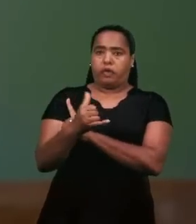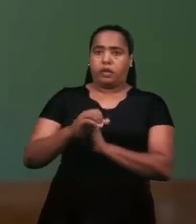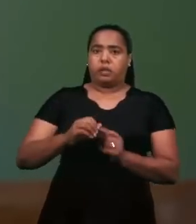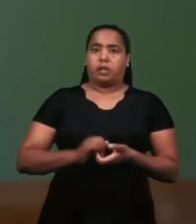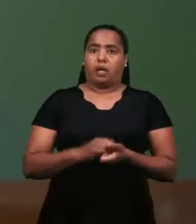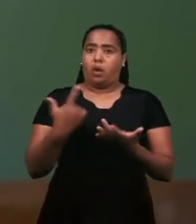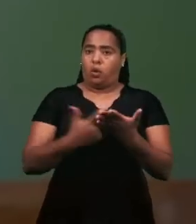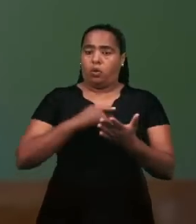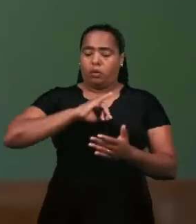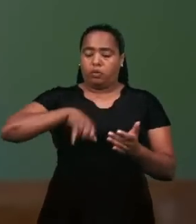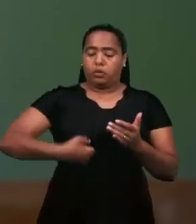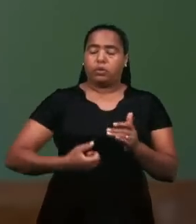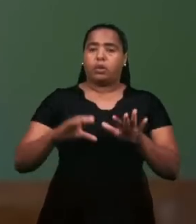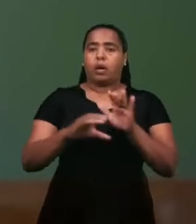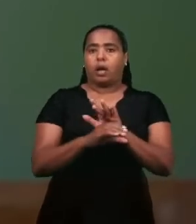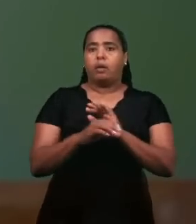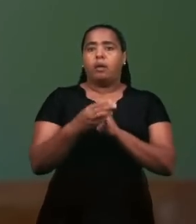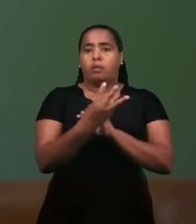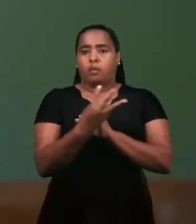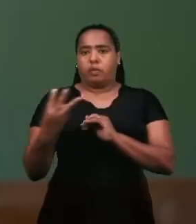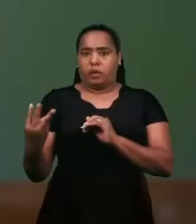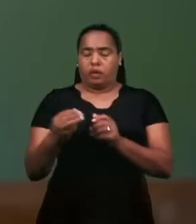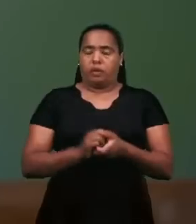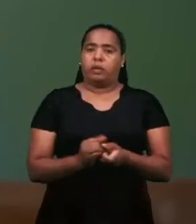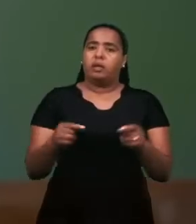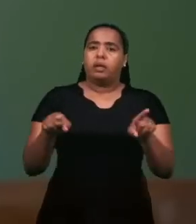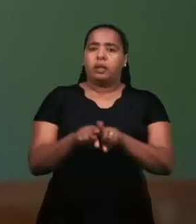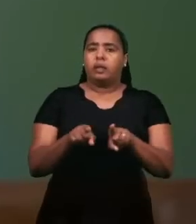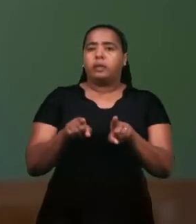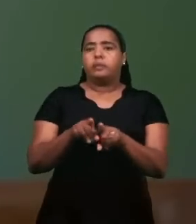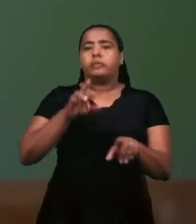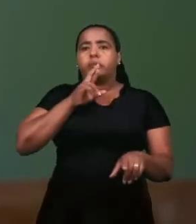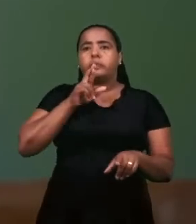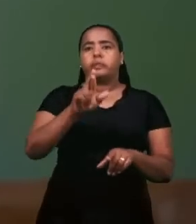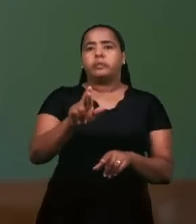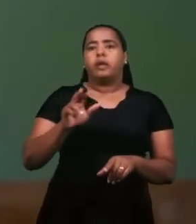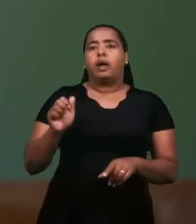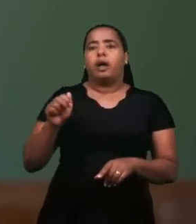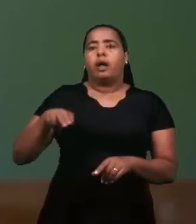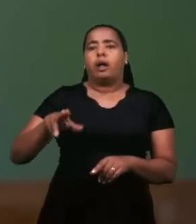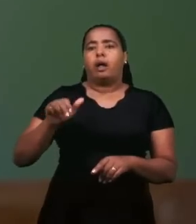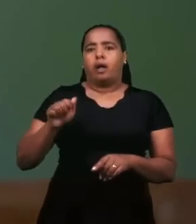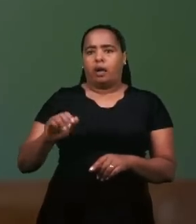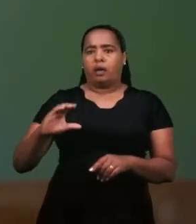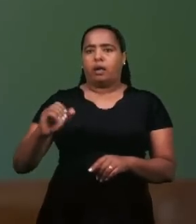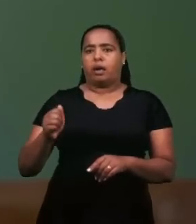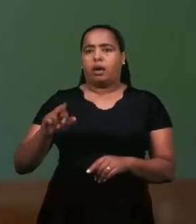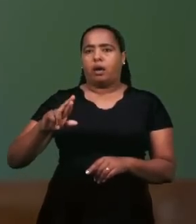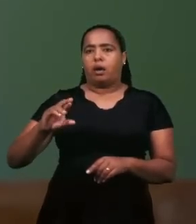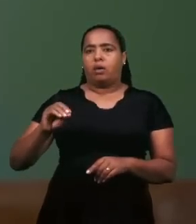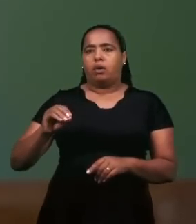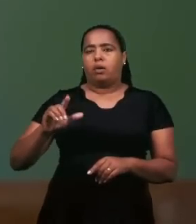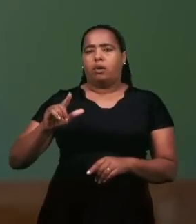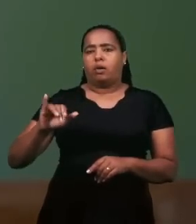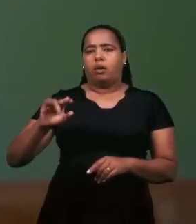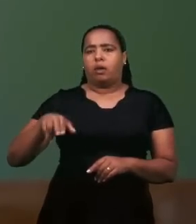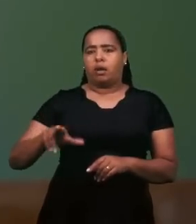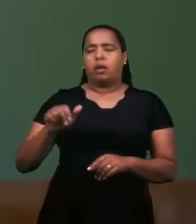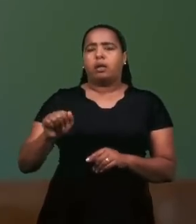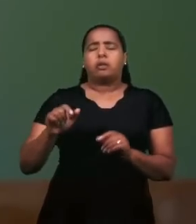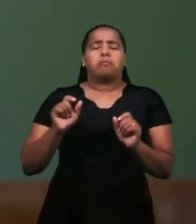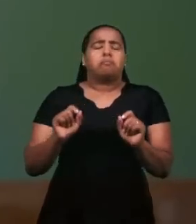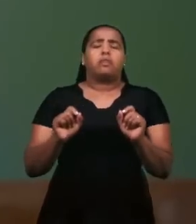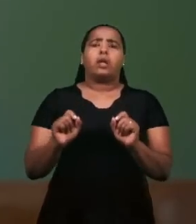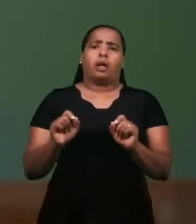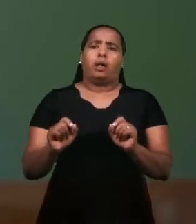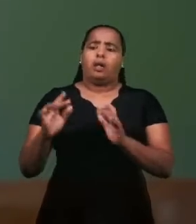capítulo 33. Também, a resposta da Ana Carolina foi muito interessante o aspecto que ela chamou a atenção porque Jesus como